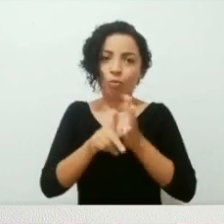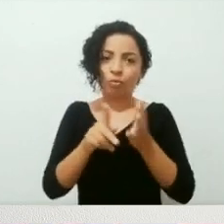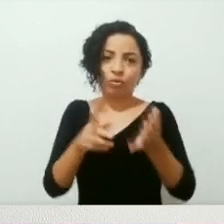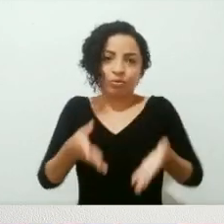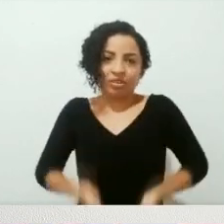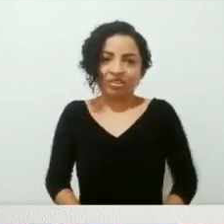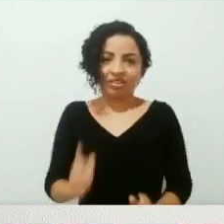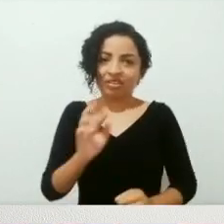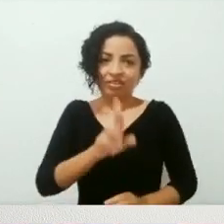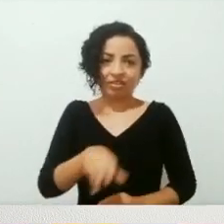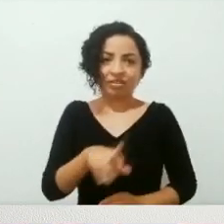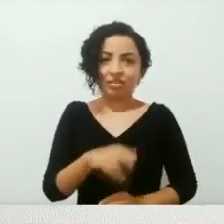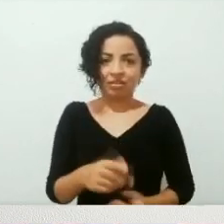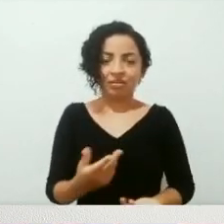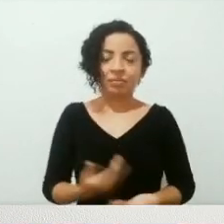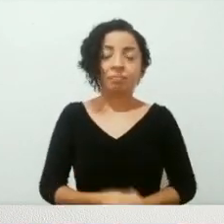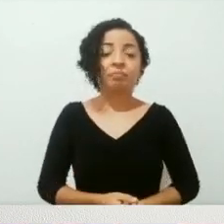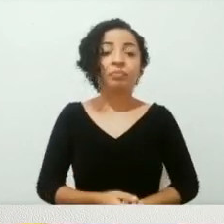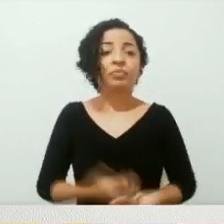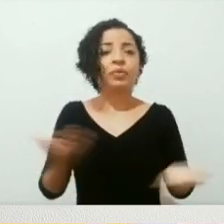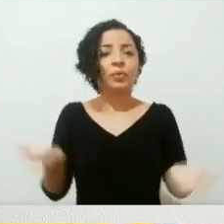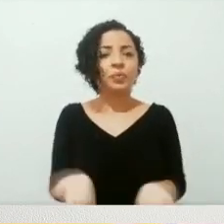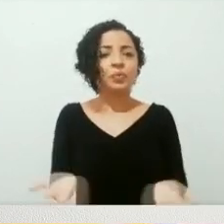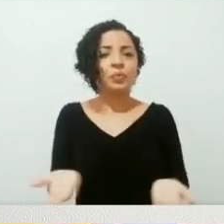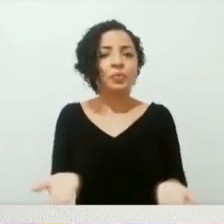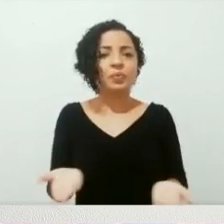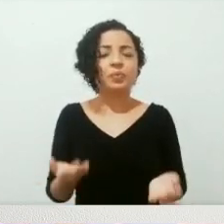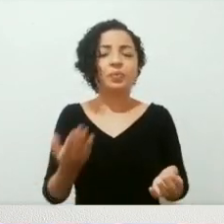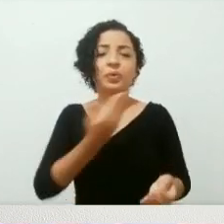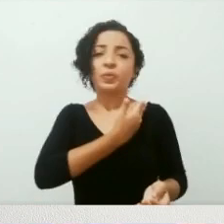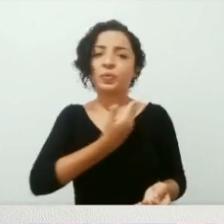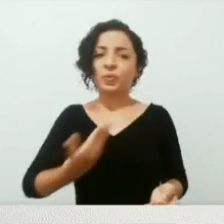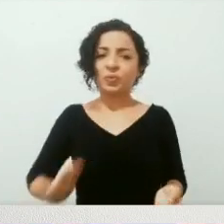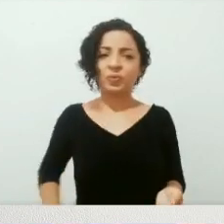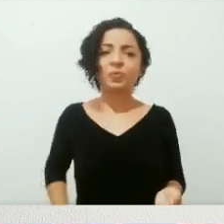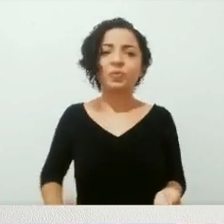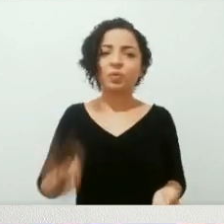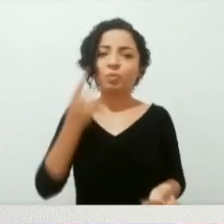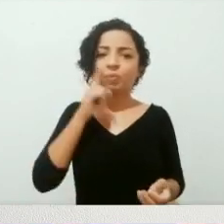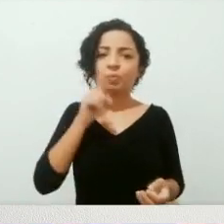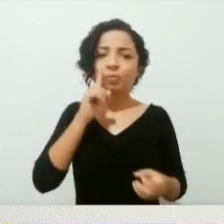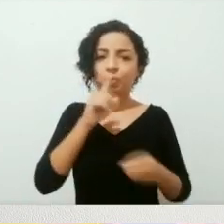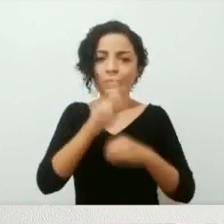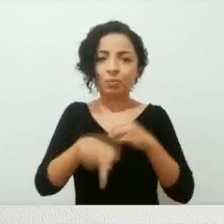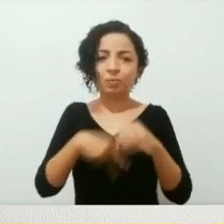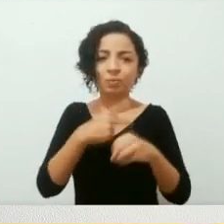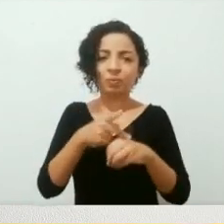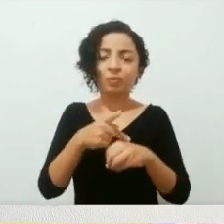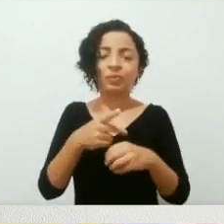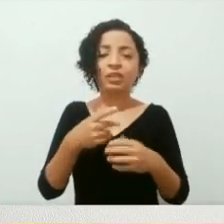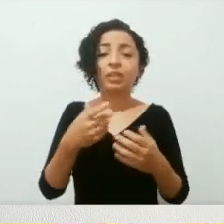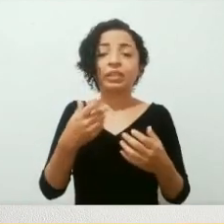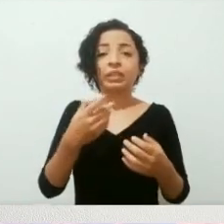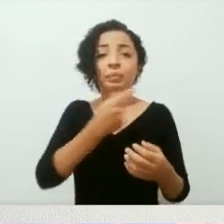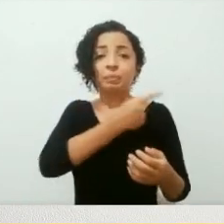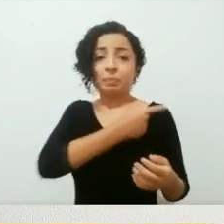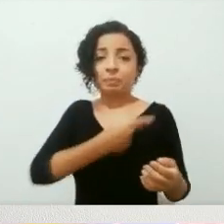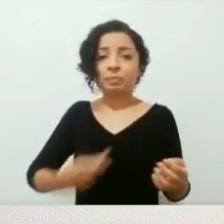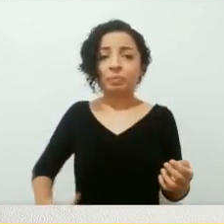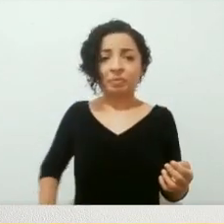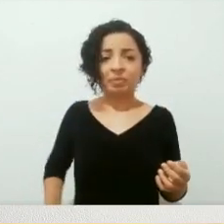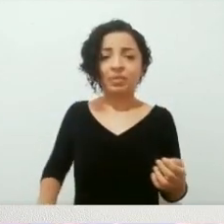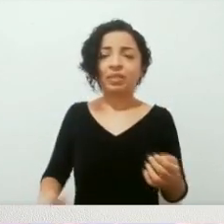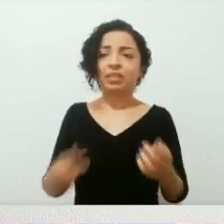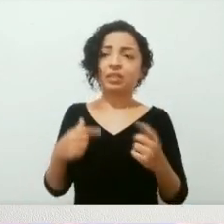quer demais lembrar que hoje o governo norte-americano tem como projeto, não só de hoje,